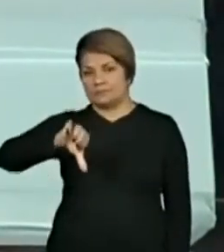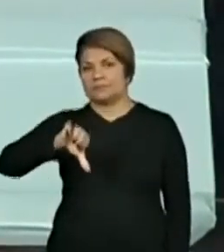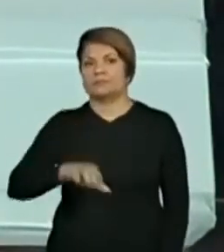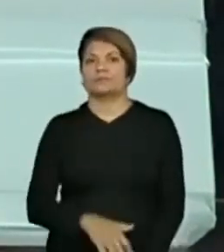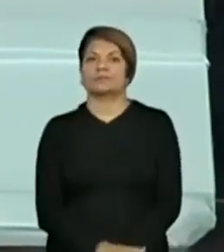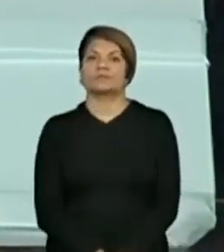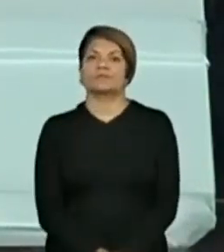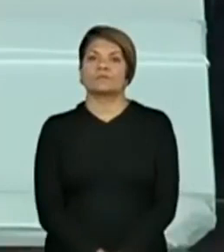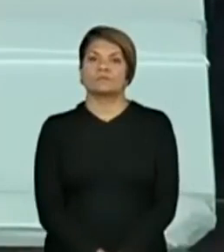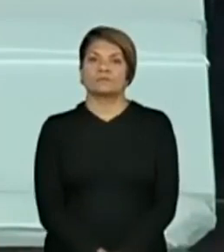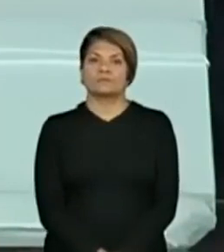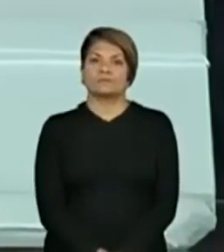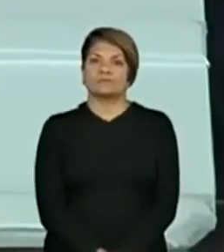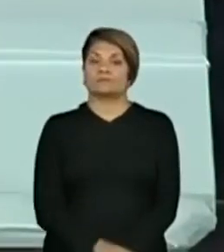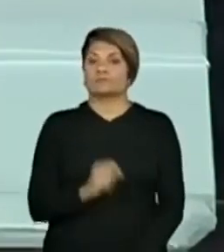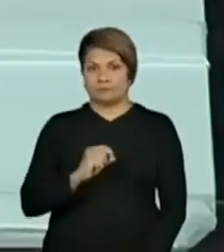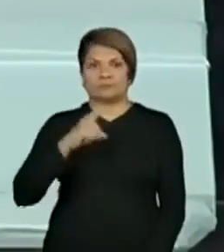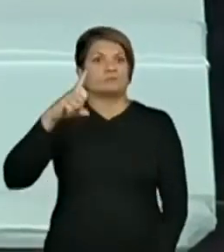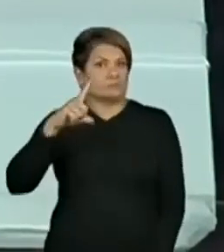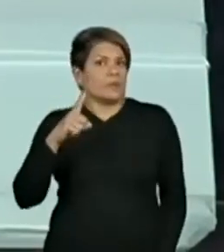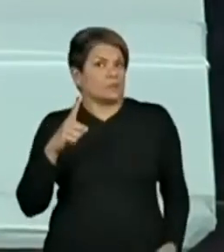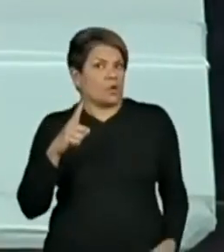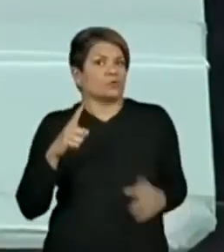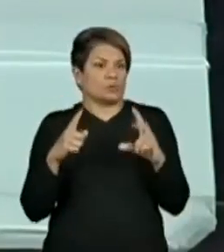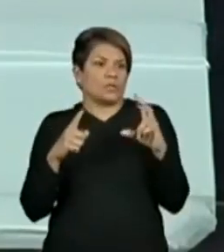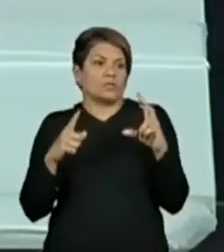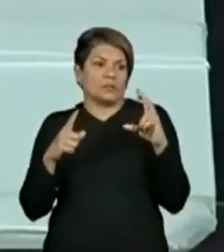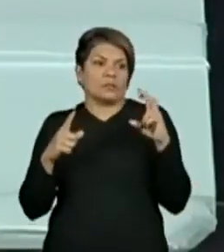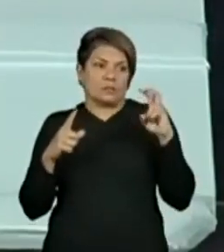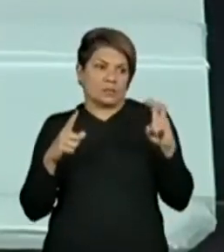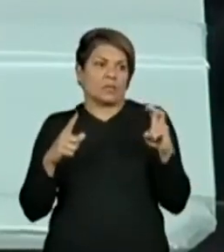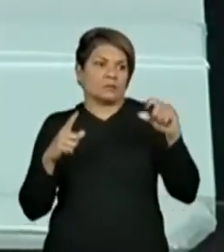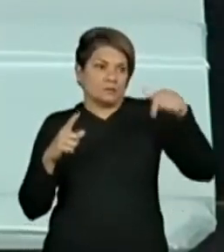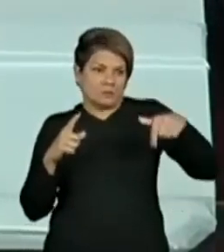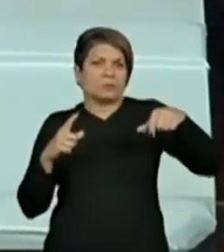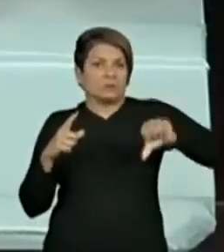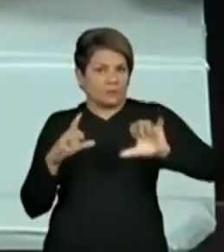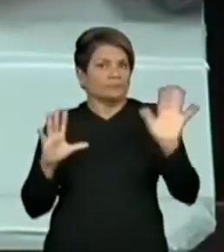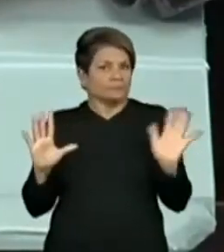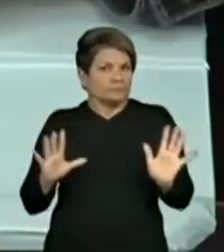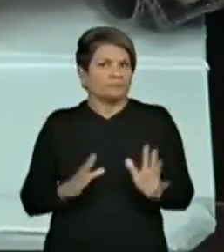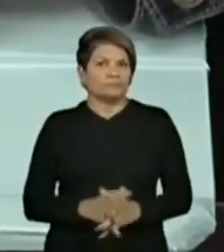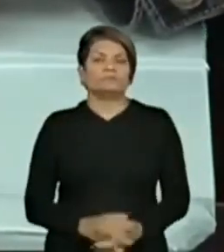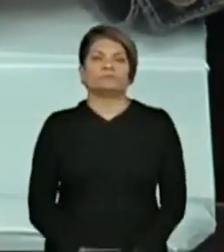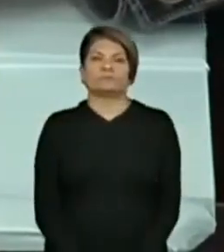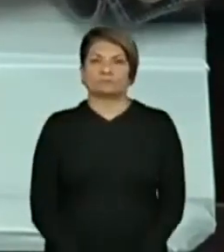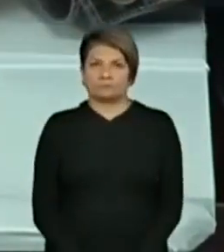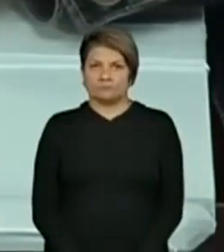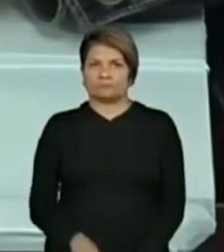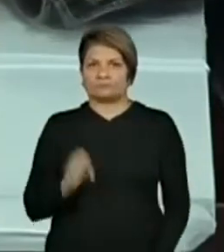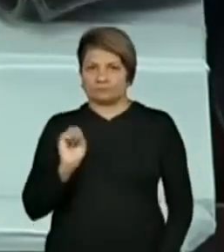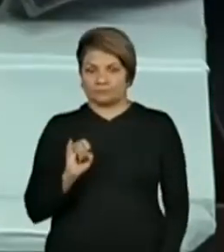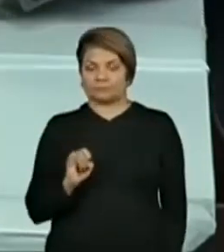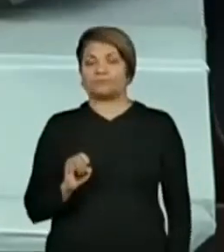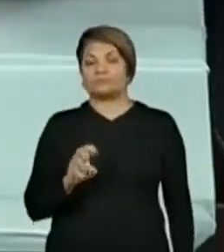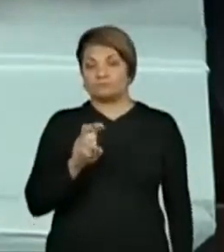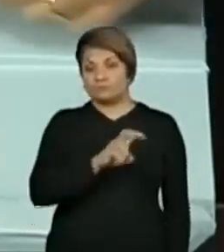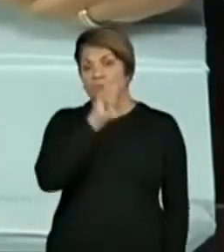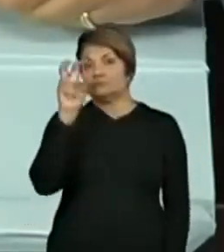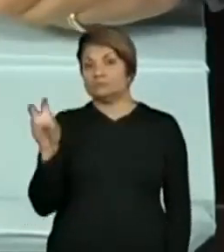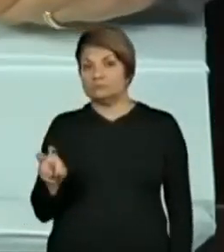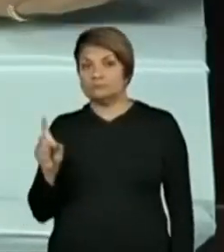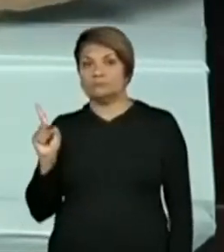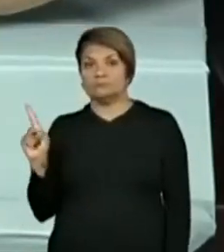759. Muito bem. Já está maior do que 579, né? Muito bem. E se eu colocar o 5